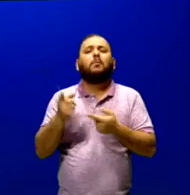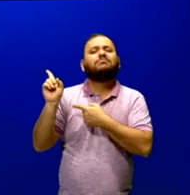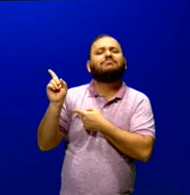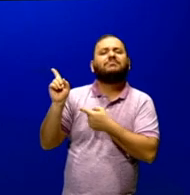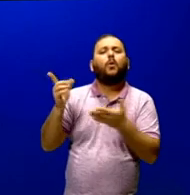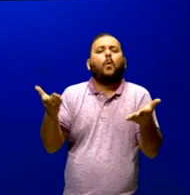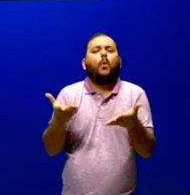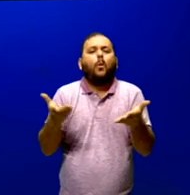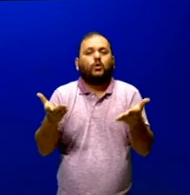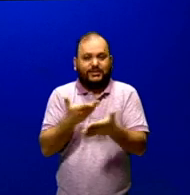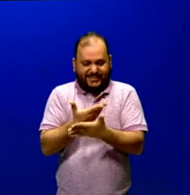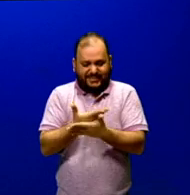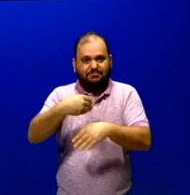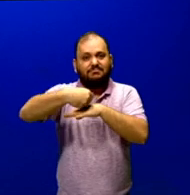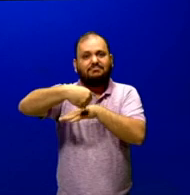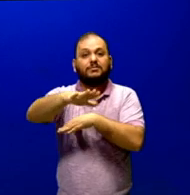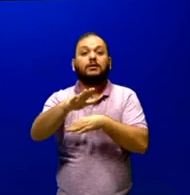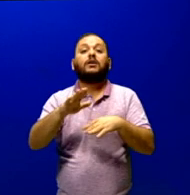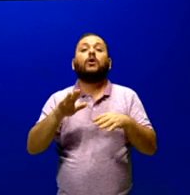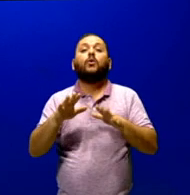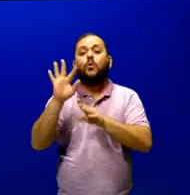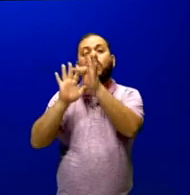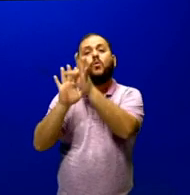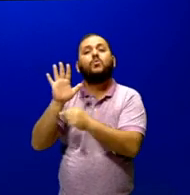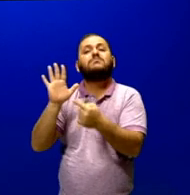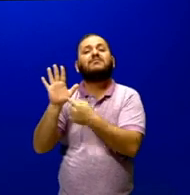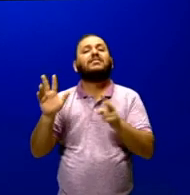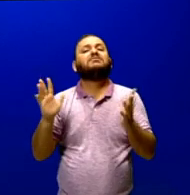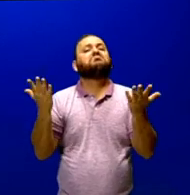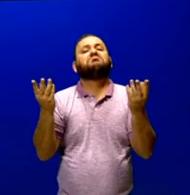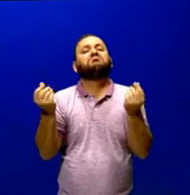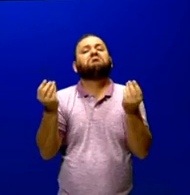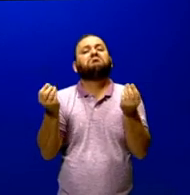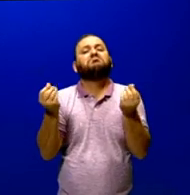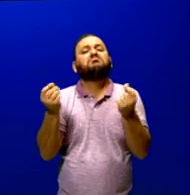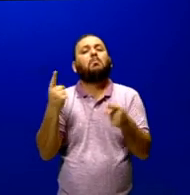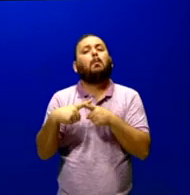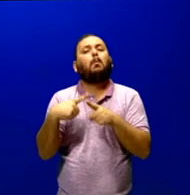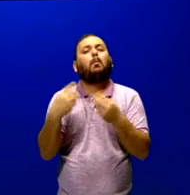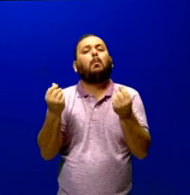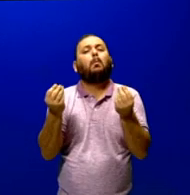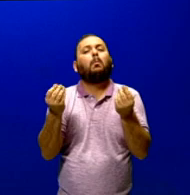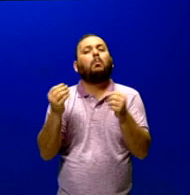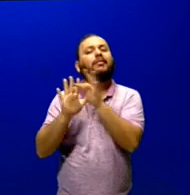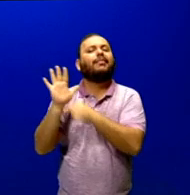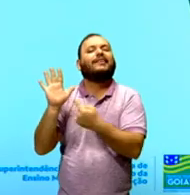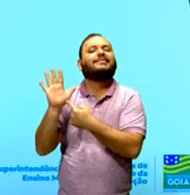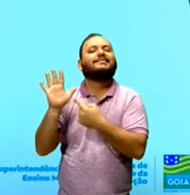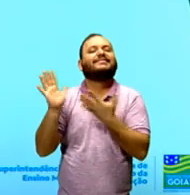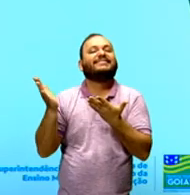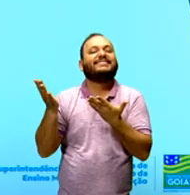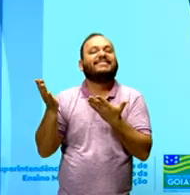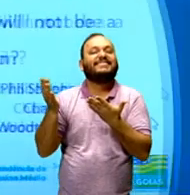nessa aula? What is the text about? Sobre o que trata o texto. Voltando então para o nosso texto.